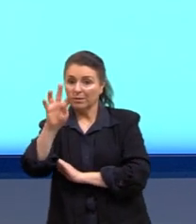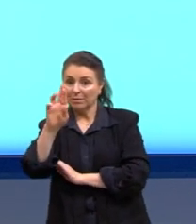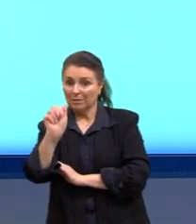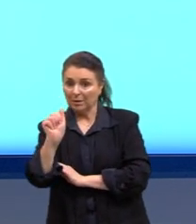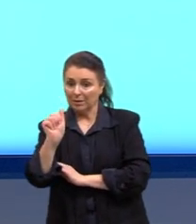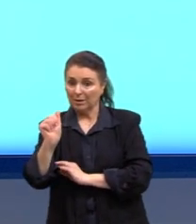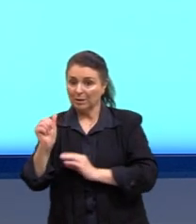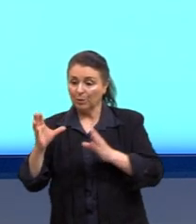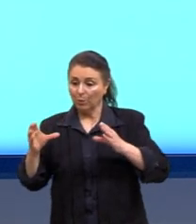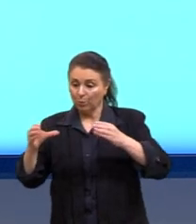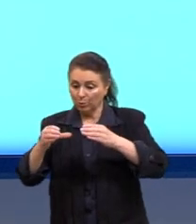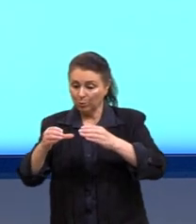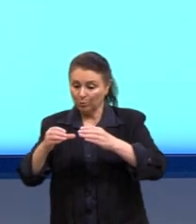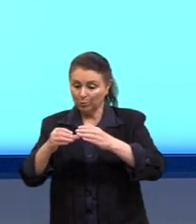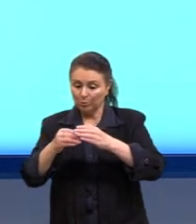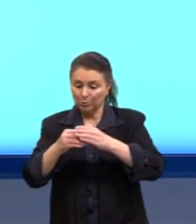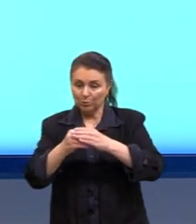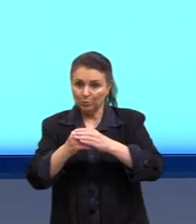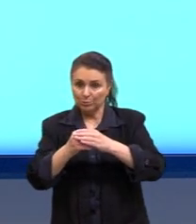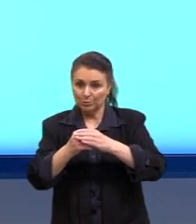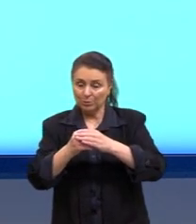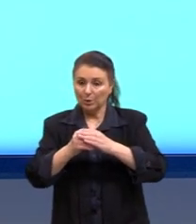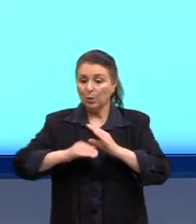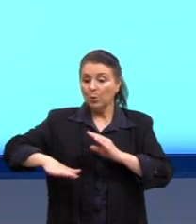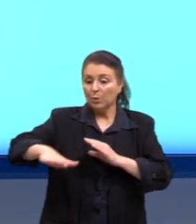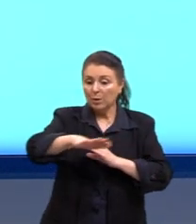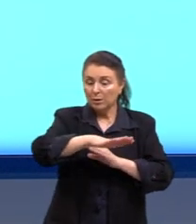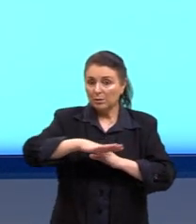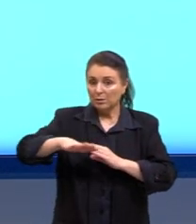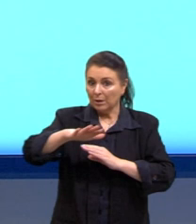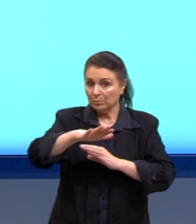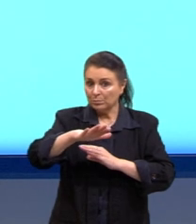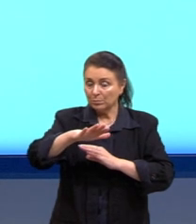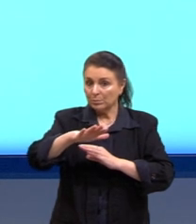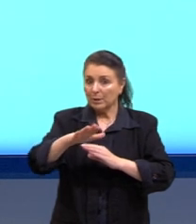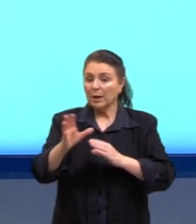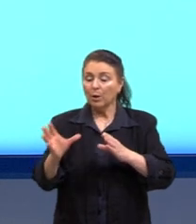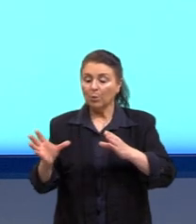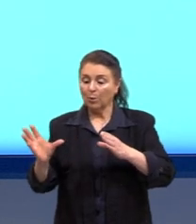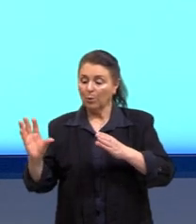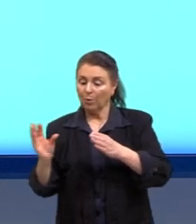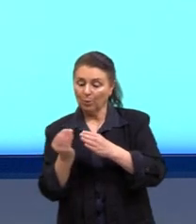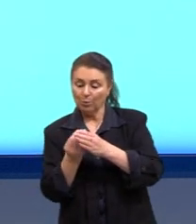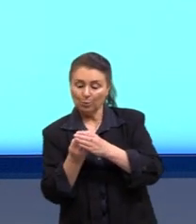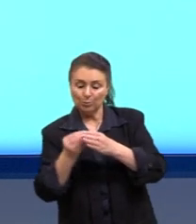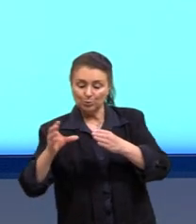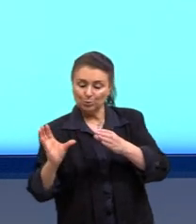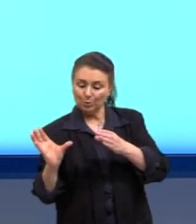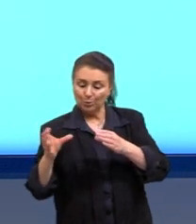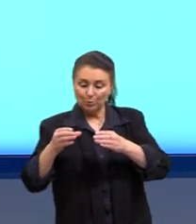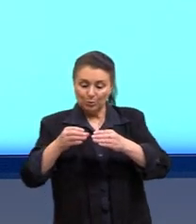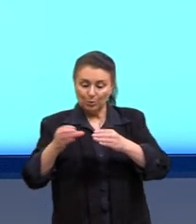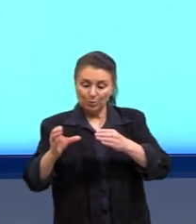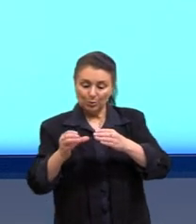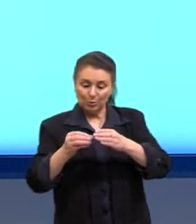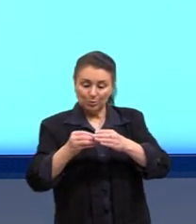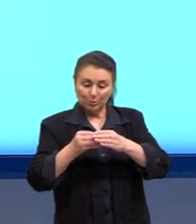Então, a amostra ou ainda o espaço amostral é um subconjunto da população, é uma parte dele.